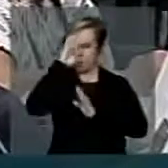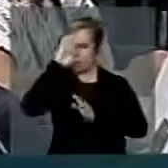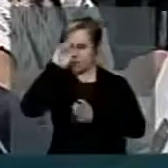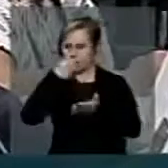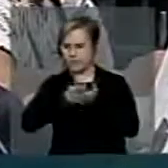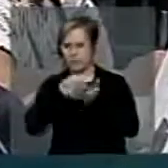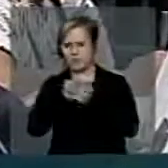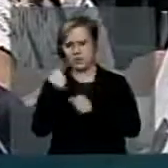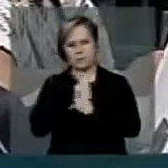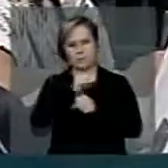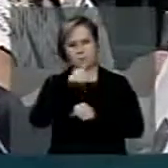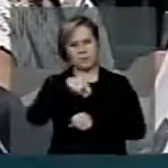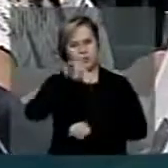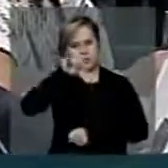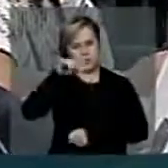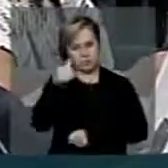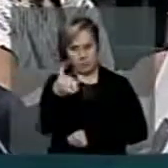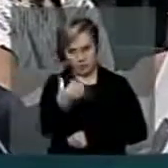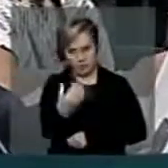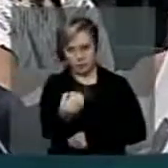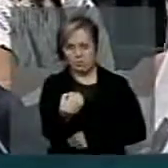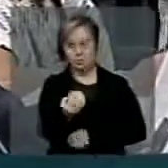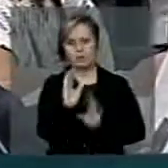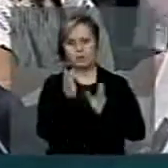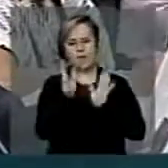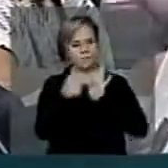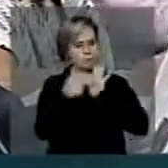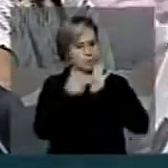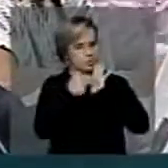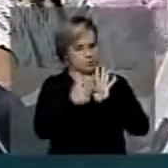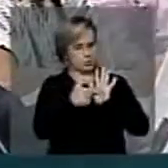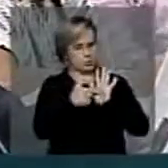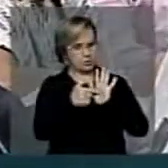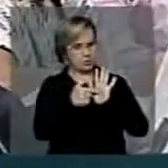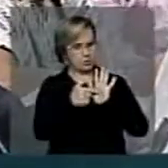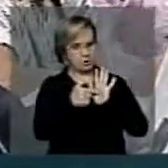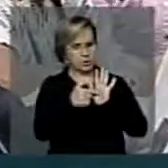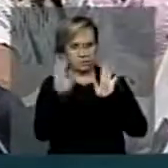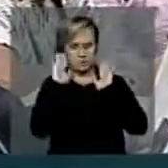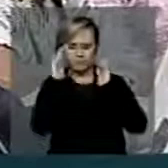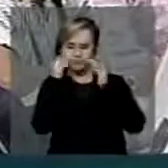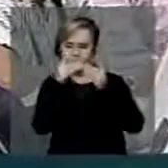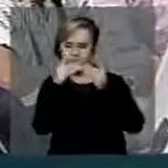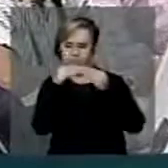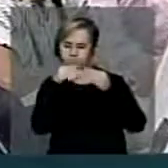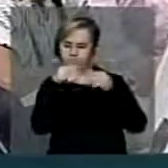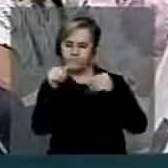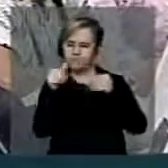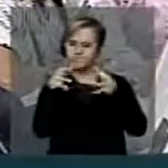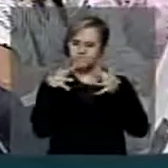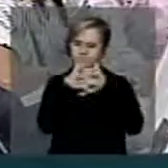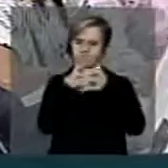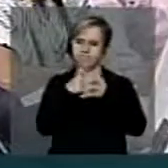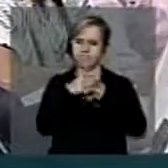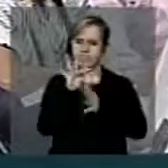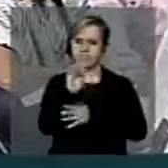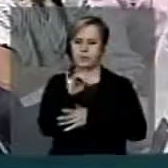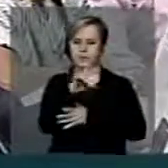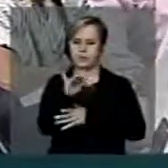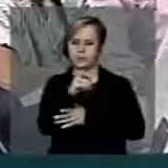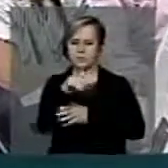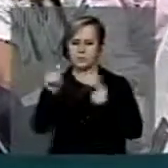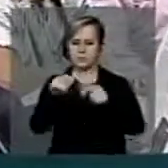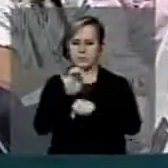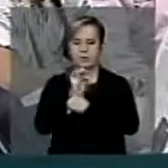década de 1960 já apontavam focos de tensão fundiárias em áreas dos estados do Paraná